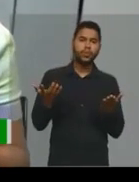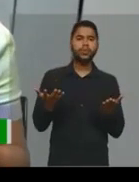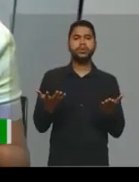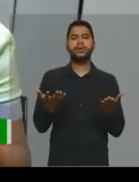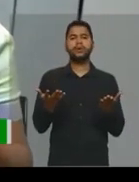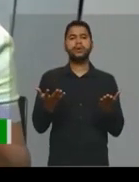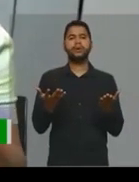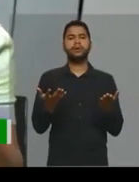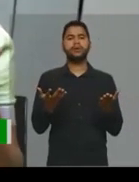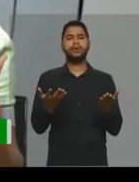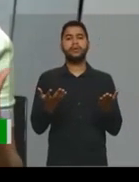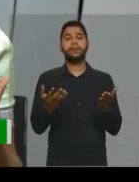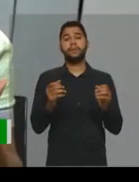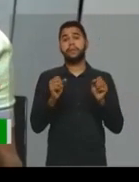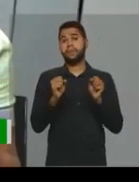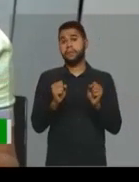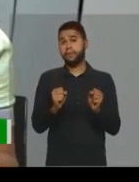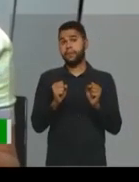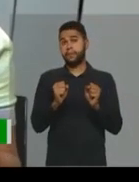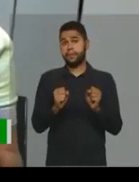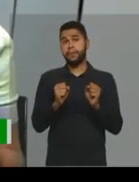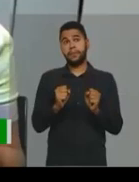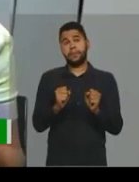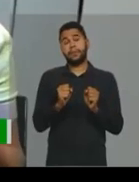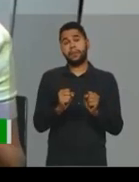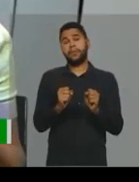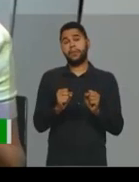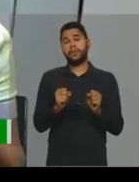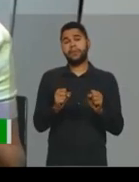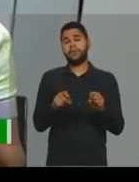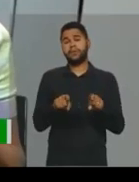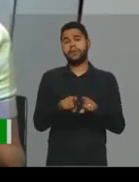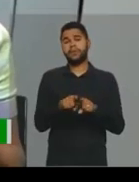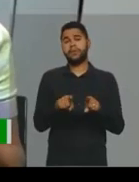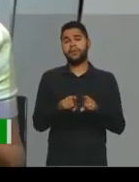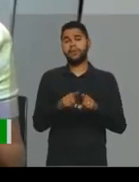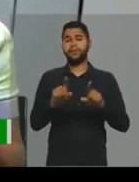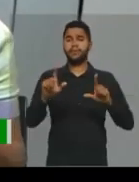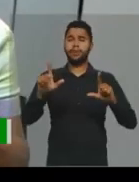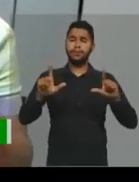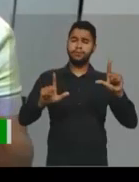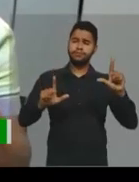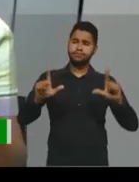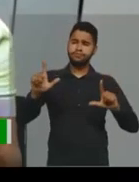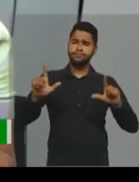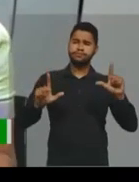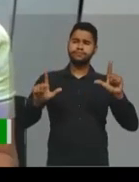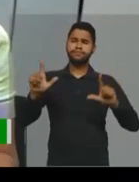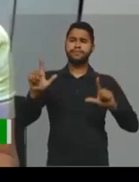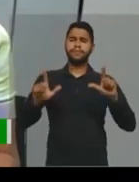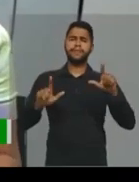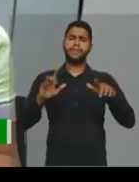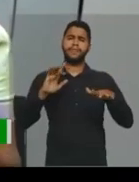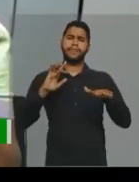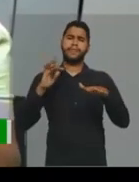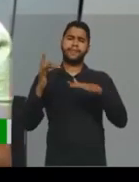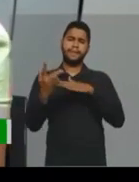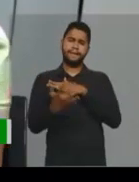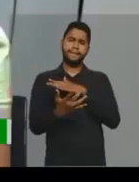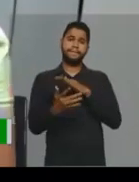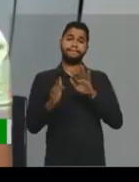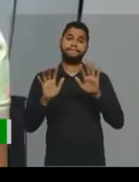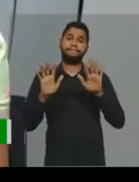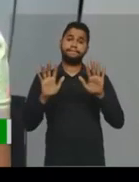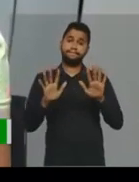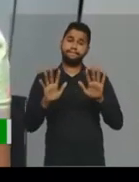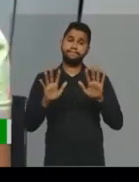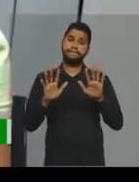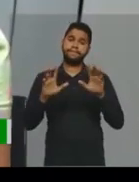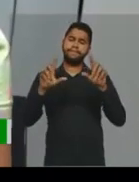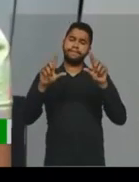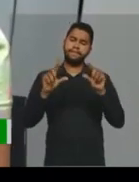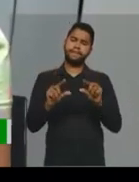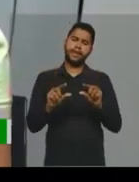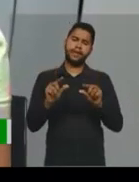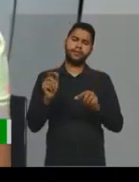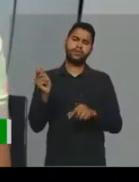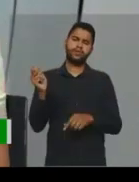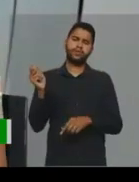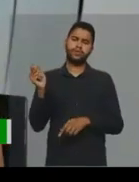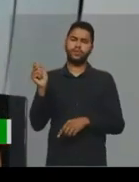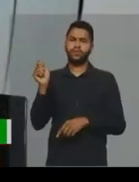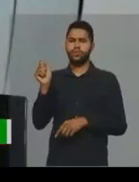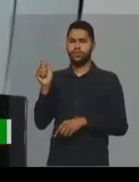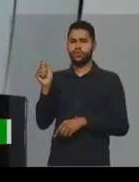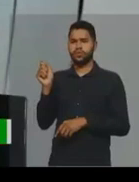a circulação, pode até estar na televisão, nas redes sociais. Mas, muito menos do que um meme.